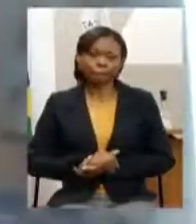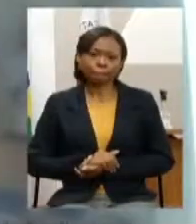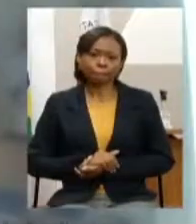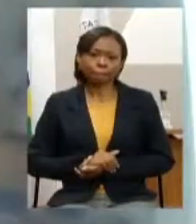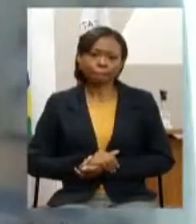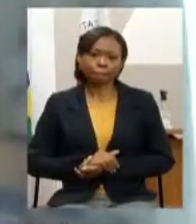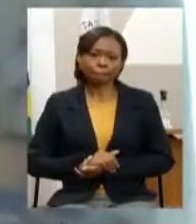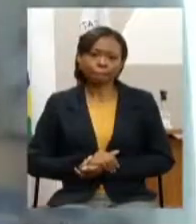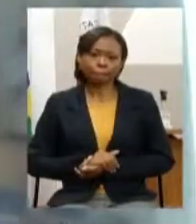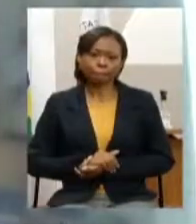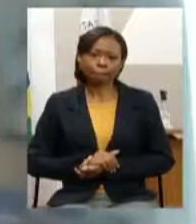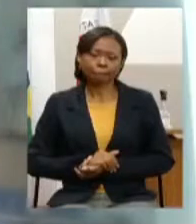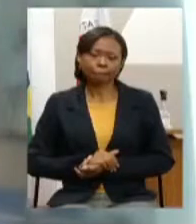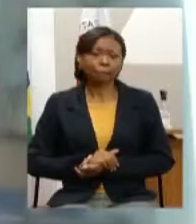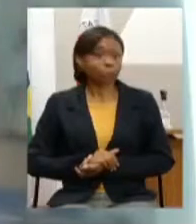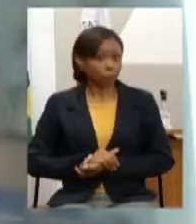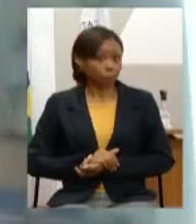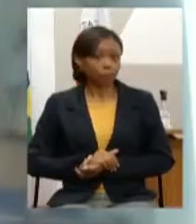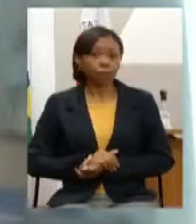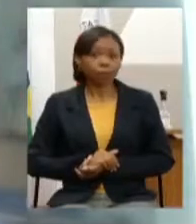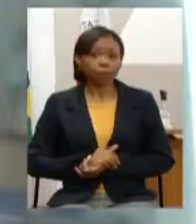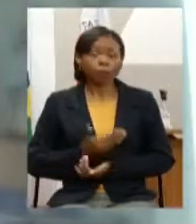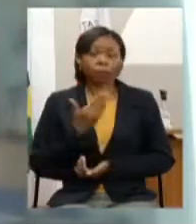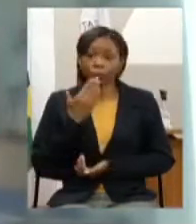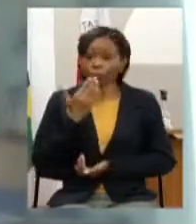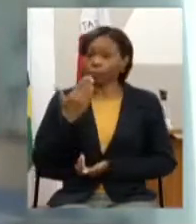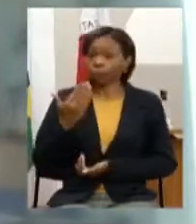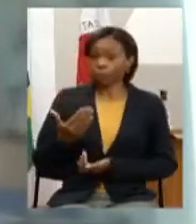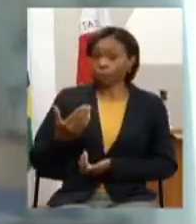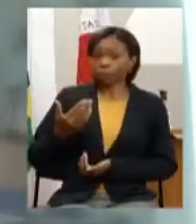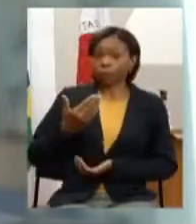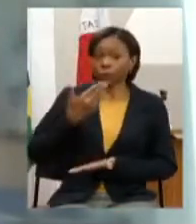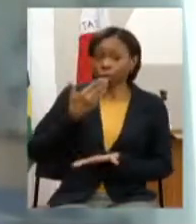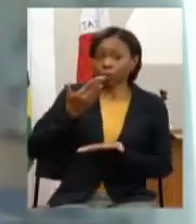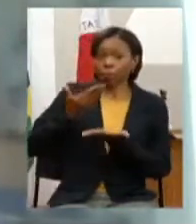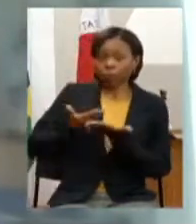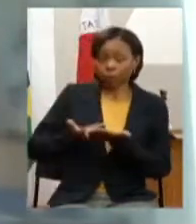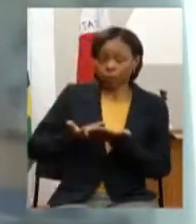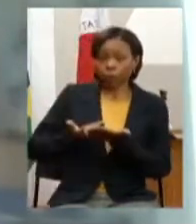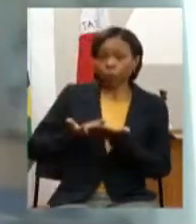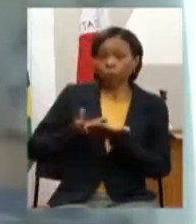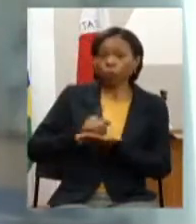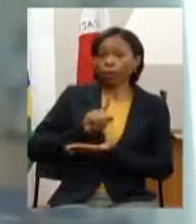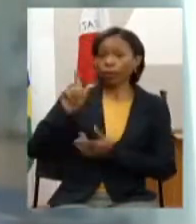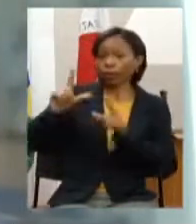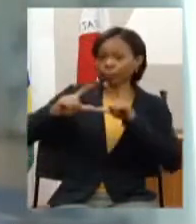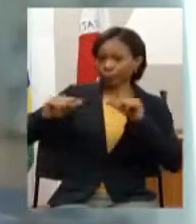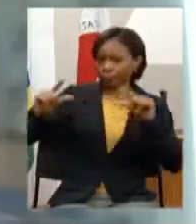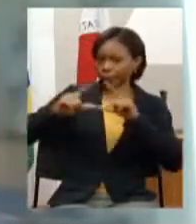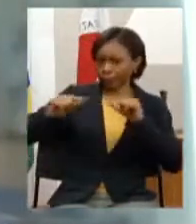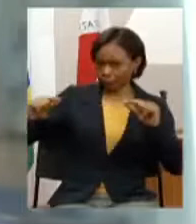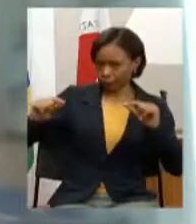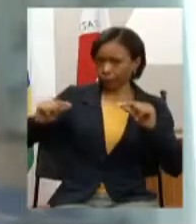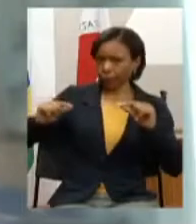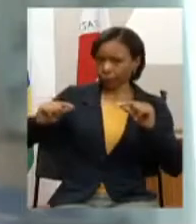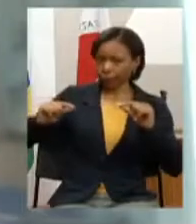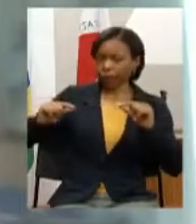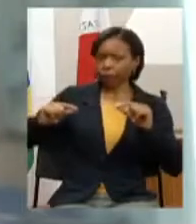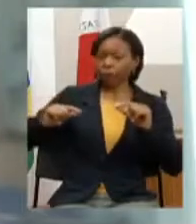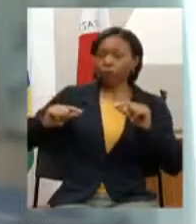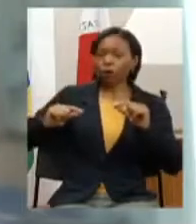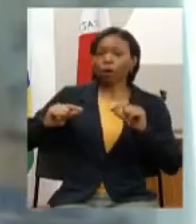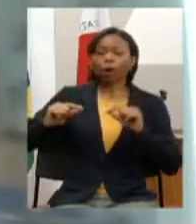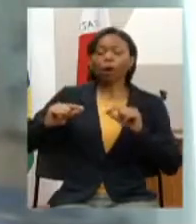envio de requerimento para a bancada federal de Minas Gerais em Brasília solicitando empenho na